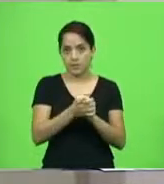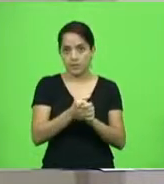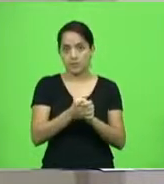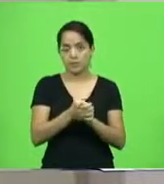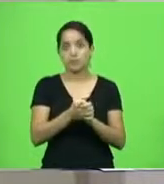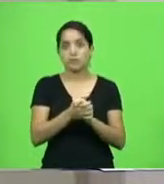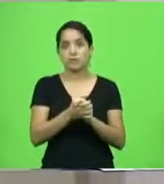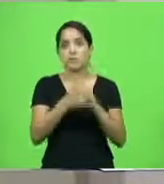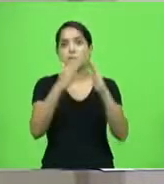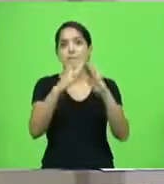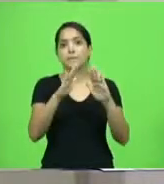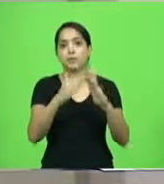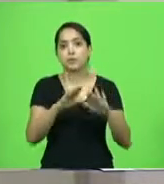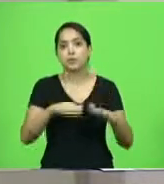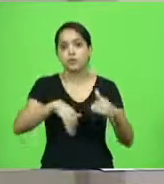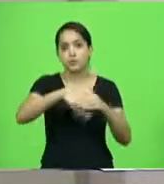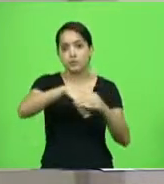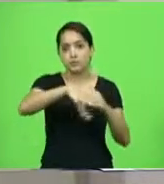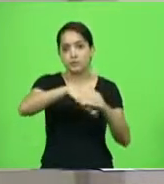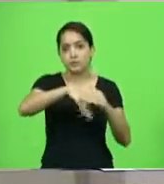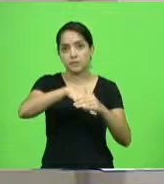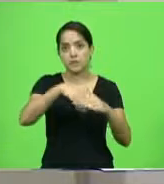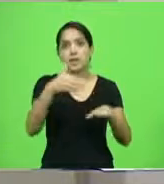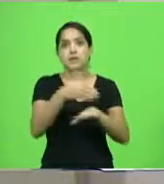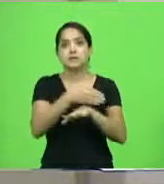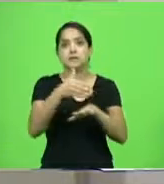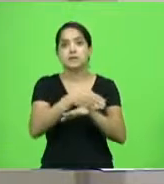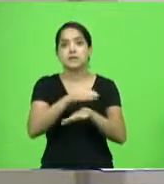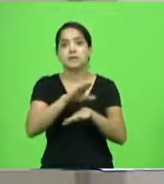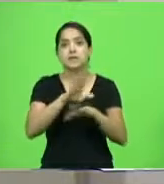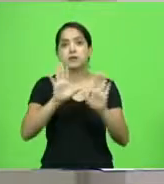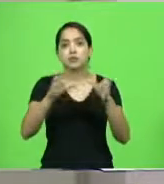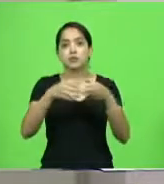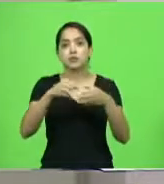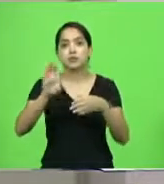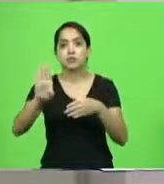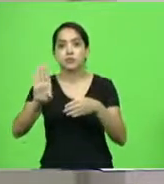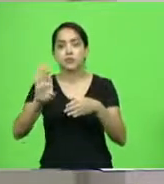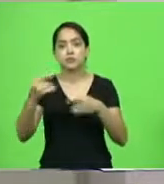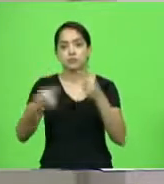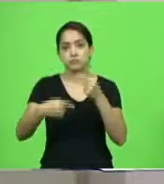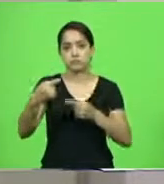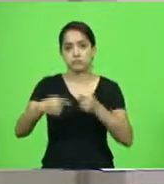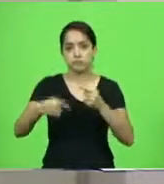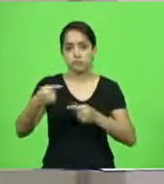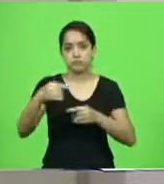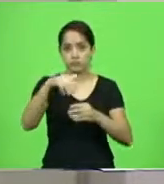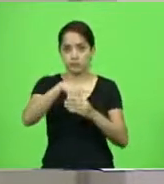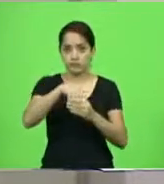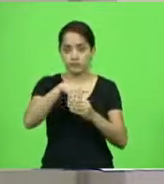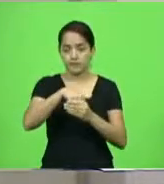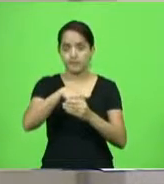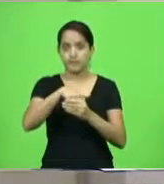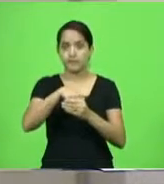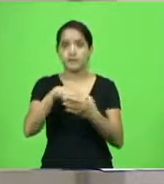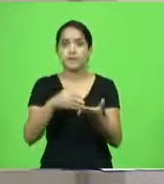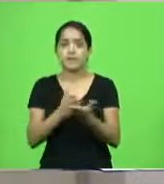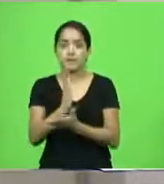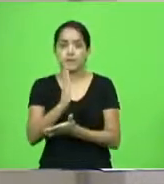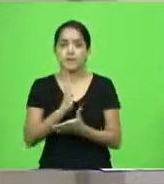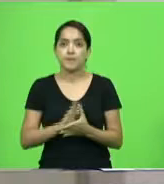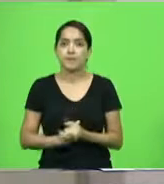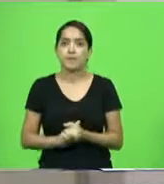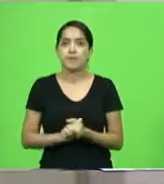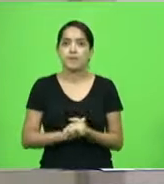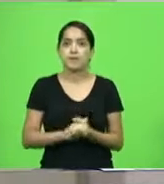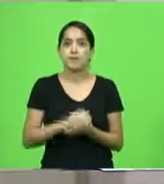Futebol Clube por seu acesso à Série B do Campeonato Brasileiro. Em discussão, em votação, aprovado.